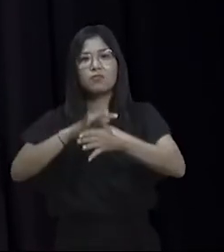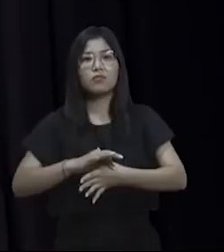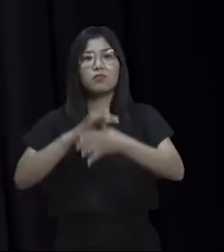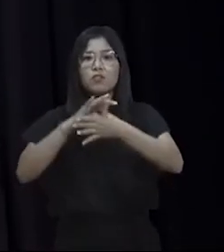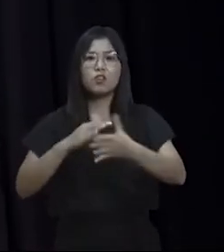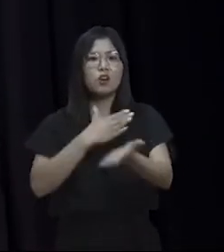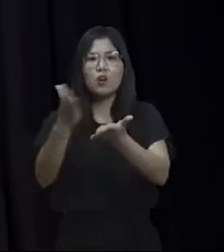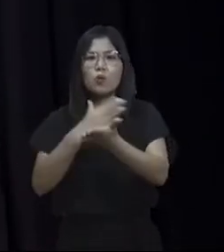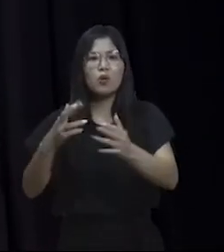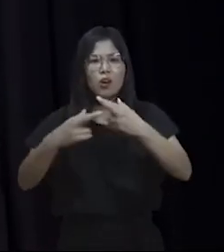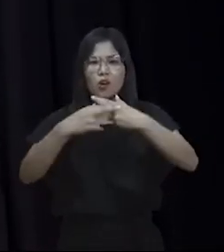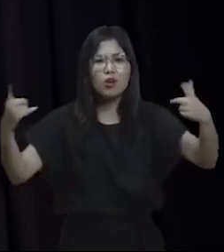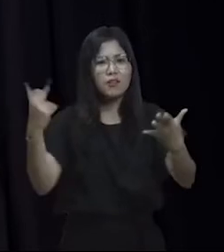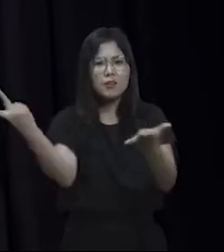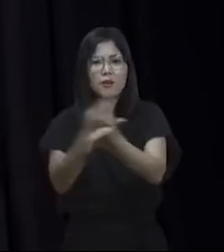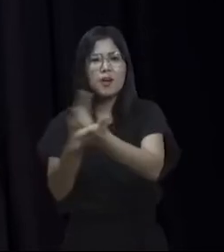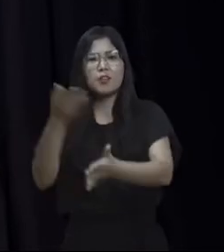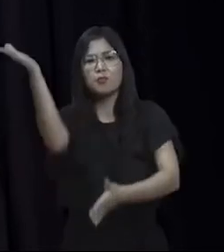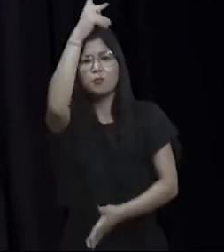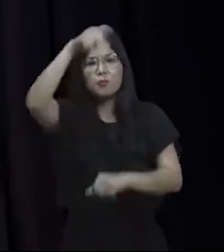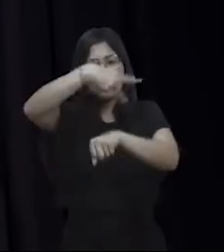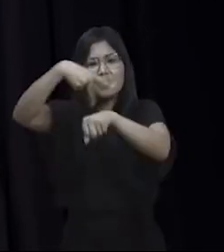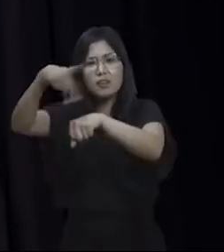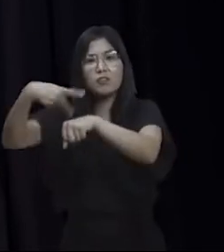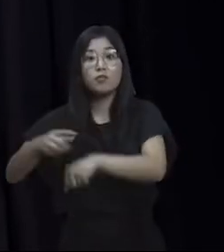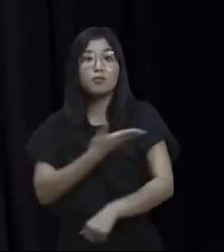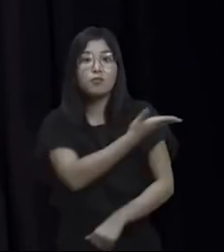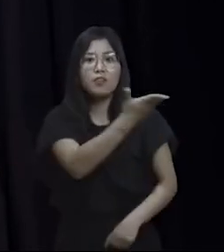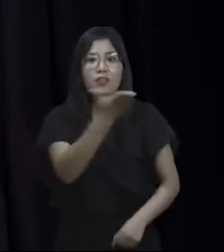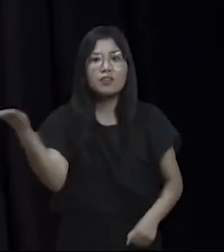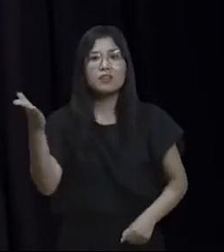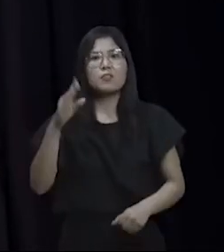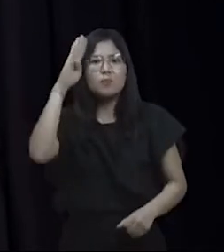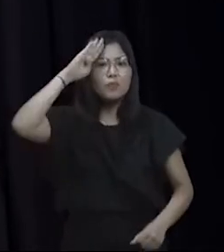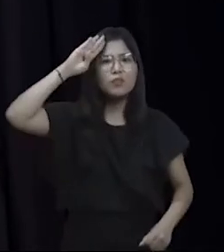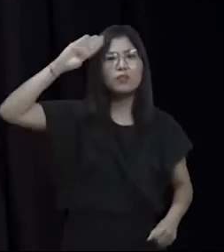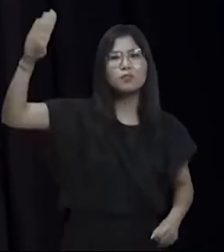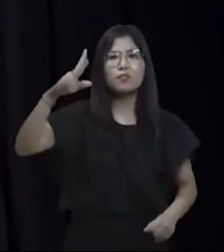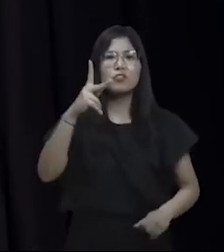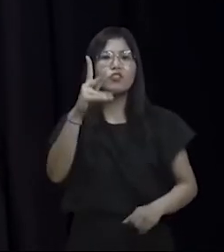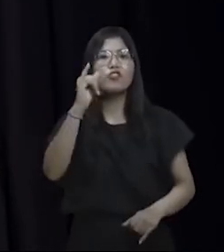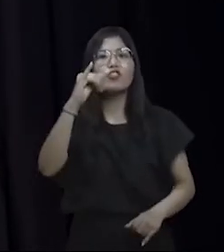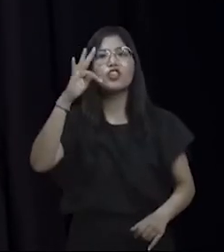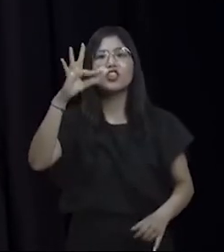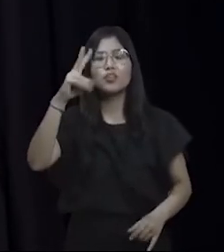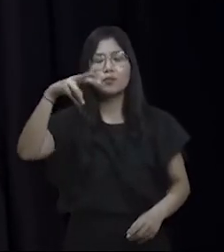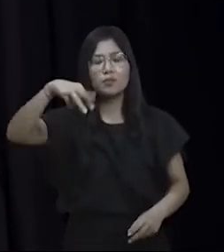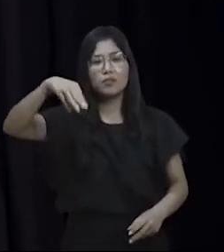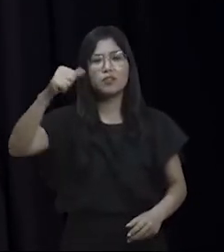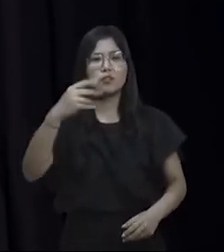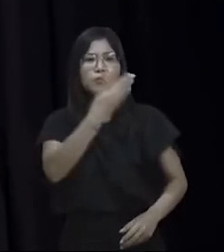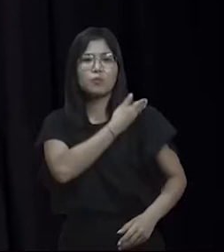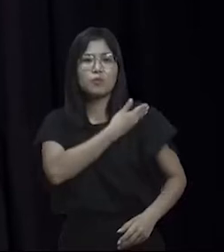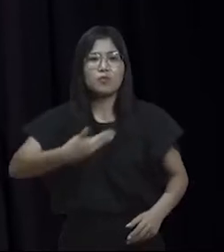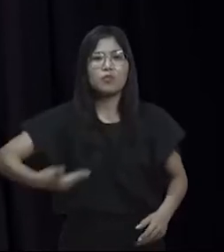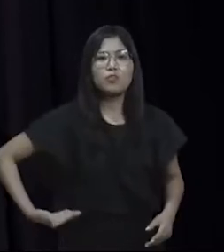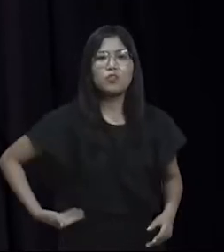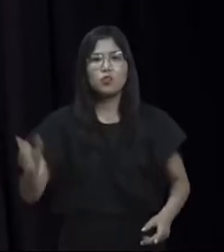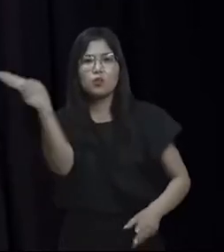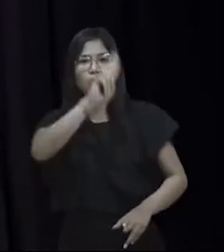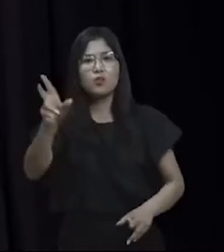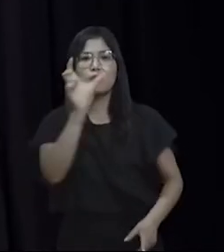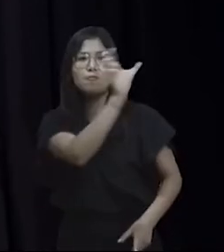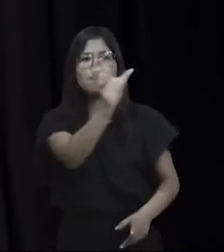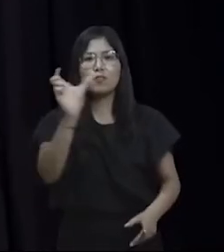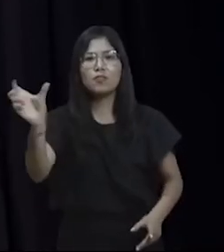há algo errado, de muito errado no país. Vocês são as principais vítimas deste governo. Um governo que usa a palavra para